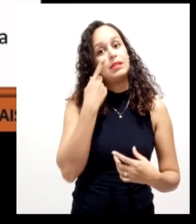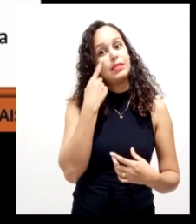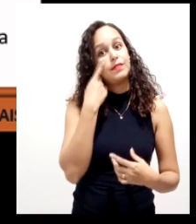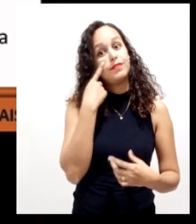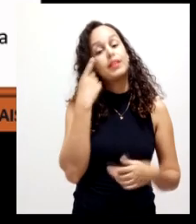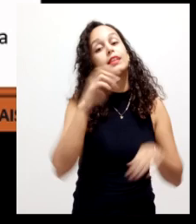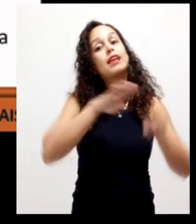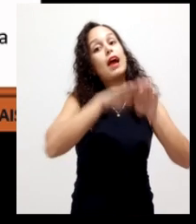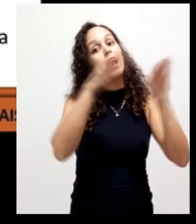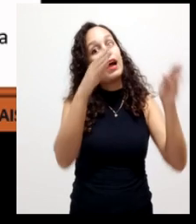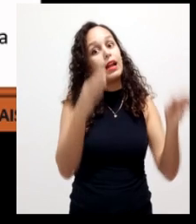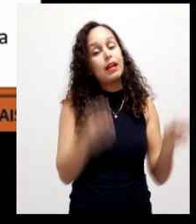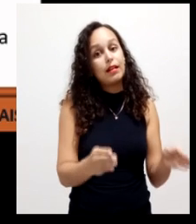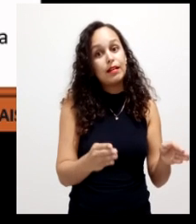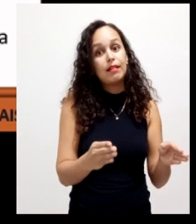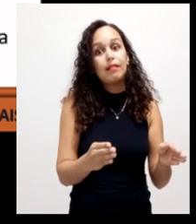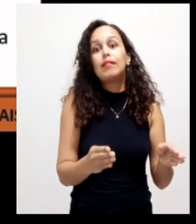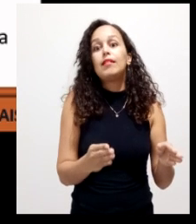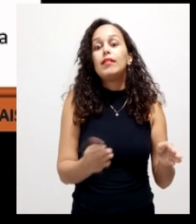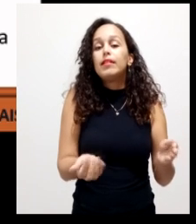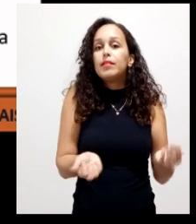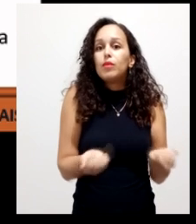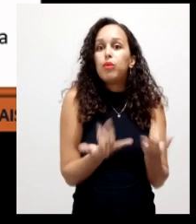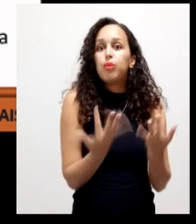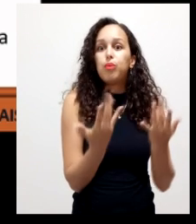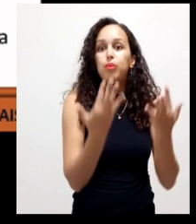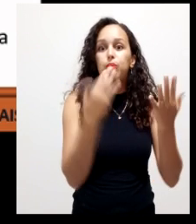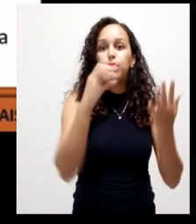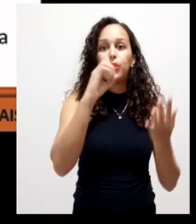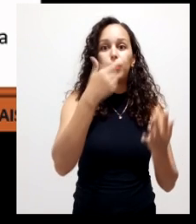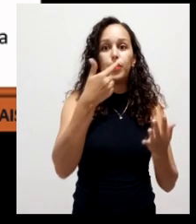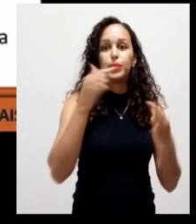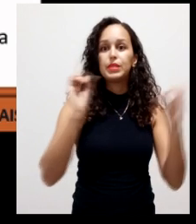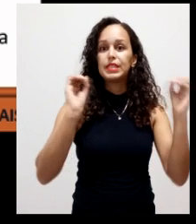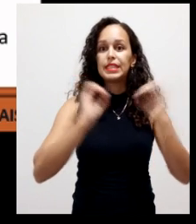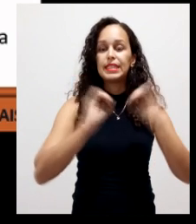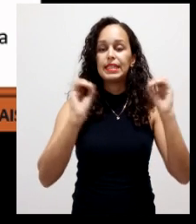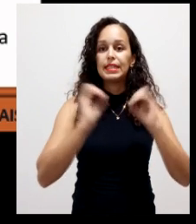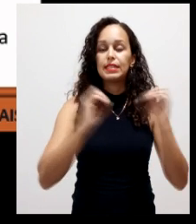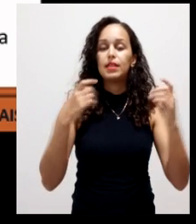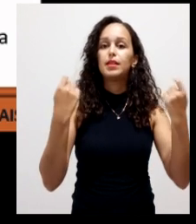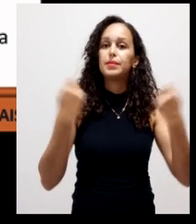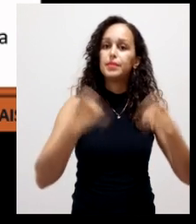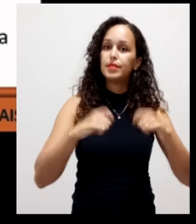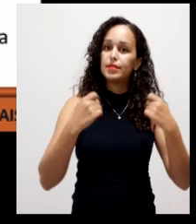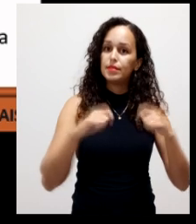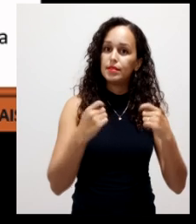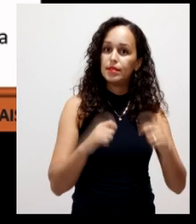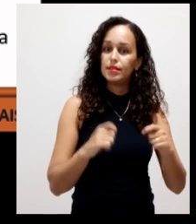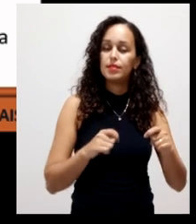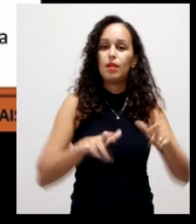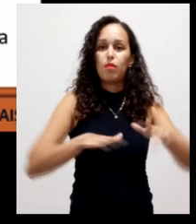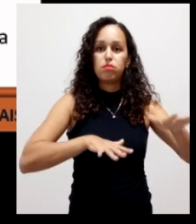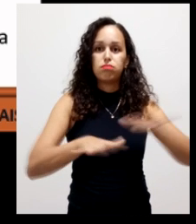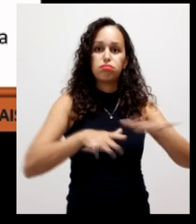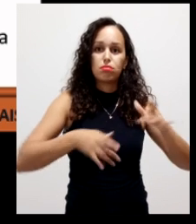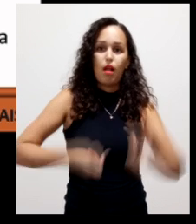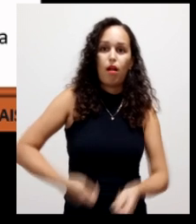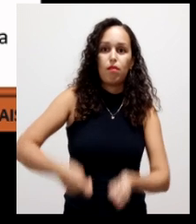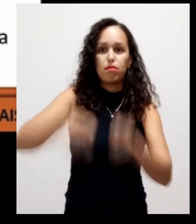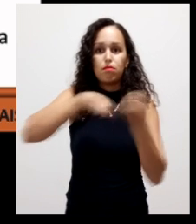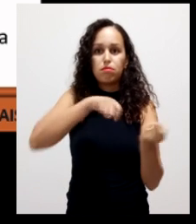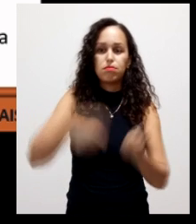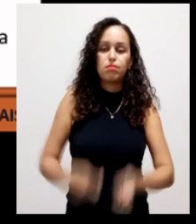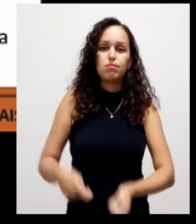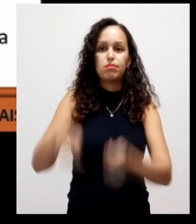aerada então é necessário a aerar a leira para que no caso o nitrogênio que está aprisionado